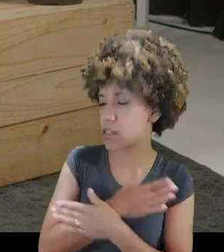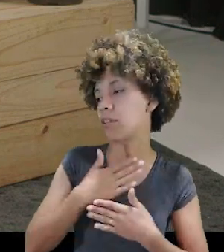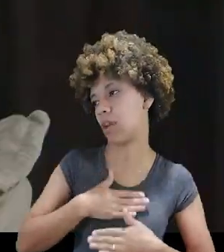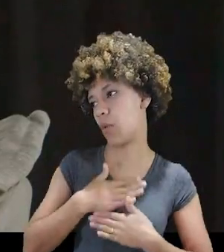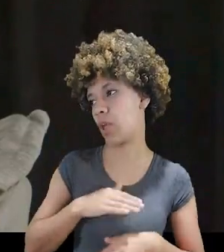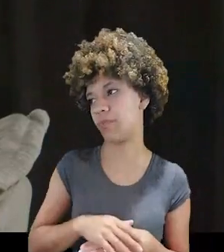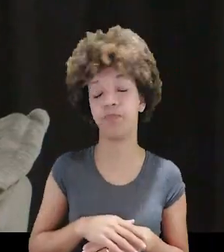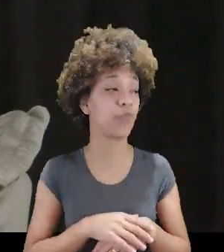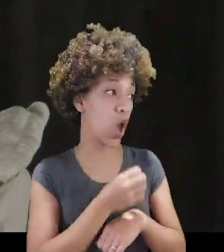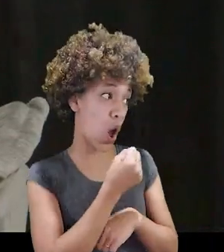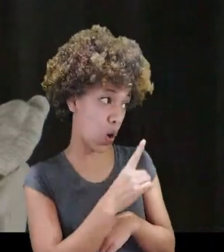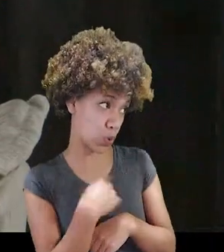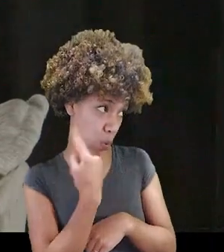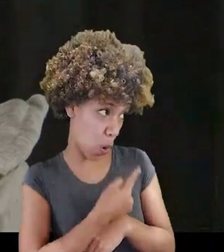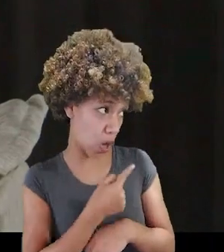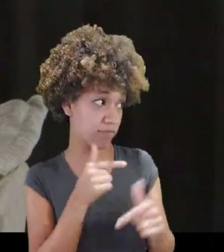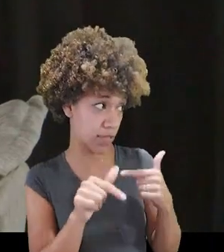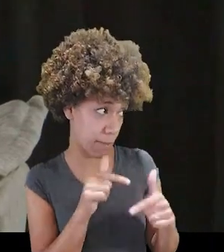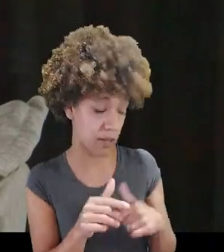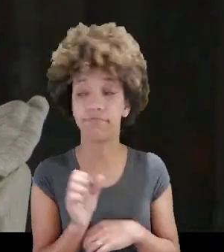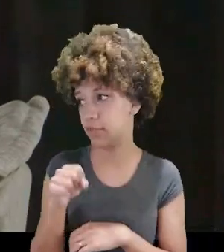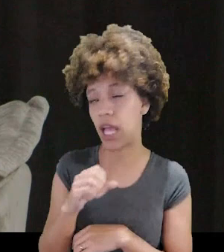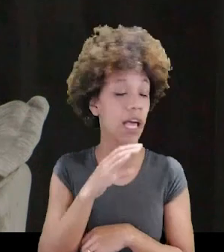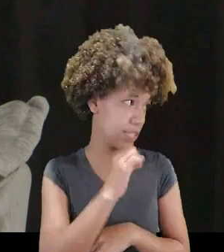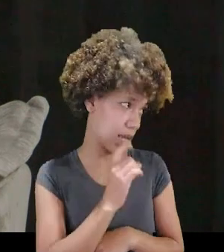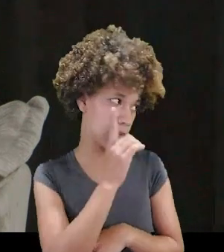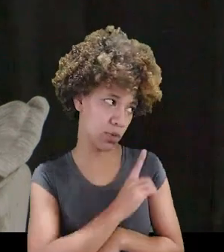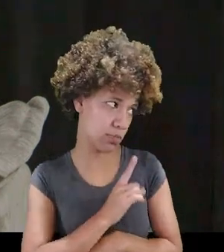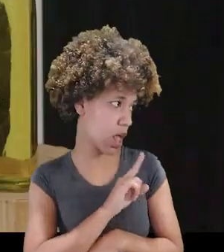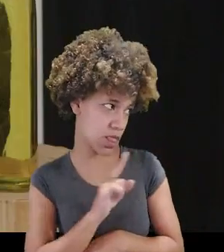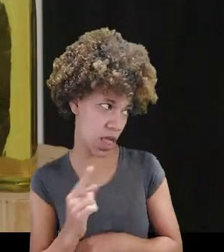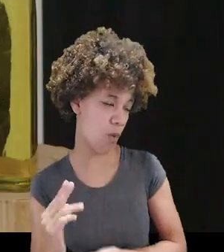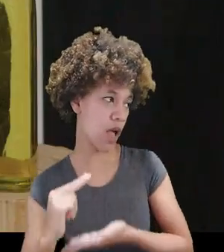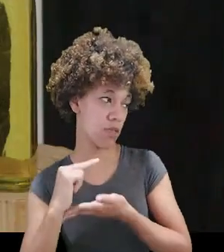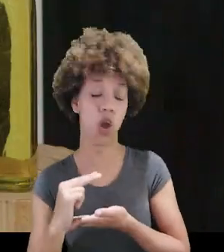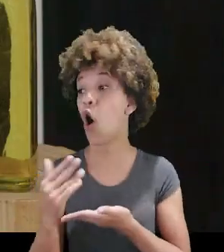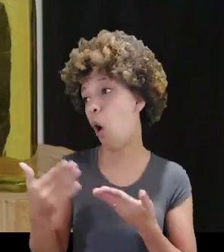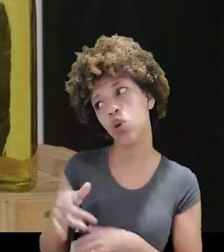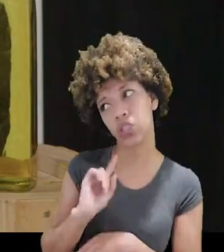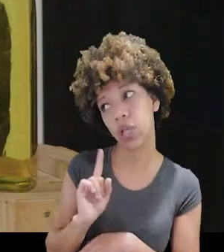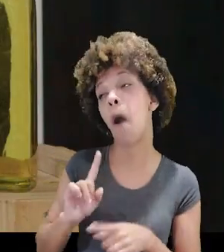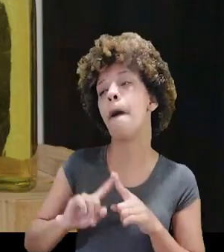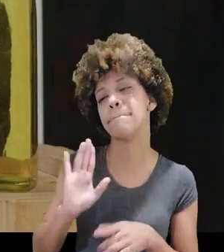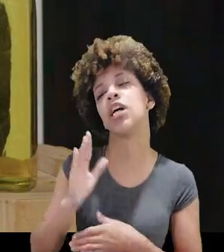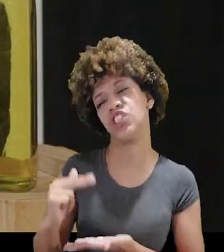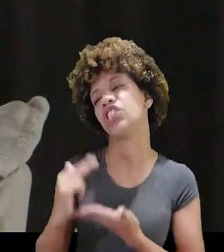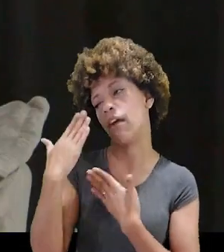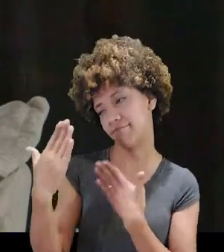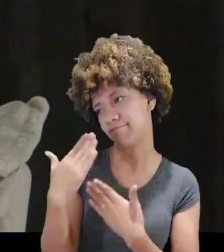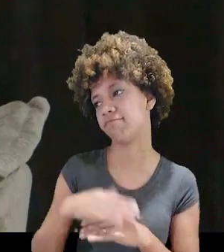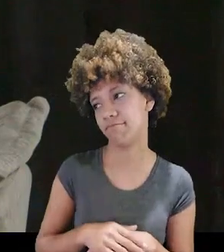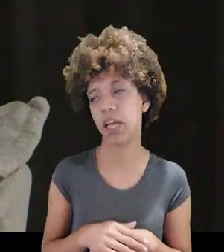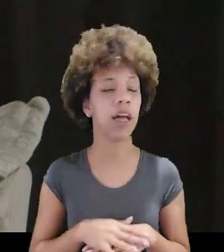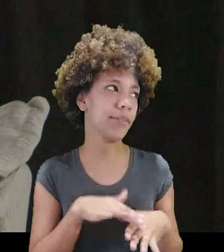para deixar mais tranquilo. Então você faz oito horas diárias. Imagina que sábado e domingo você não clinica. Não clinica. Hoje não mais, mas já cliniquei